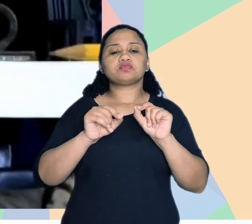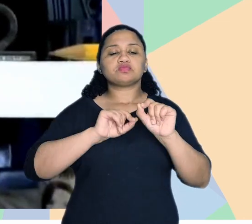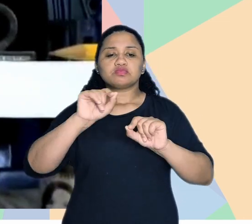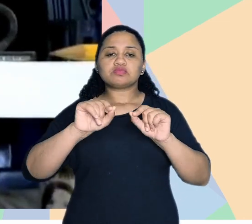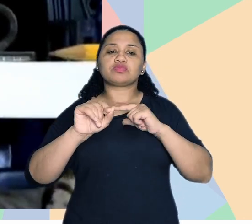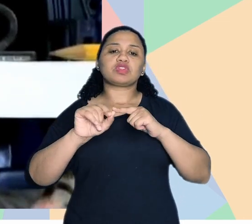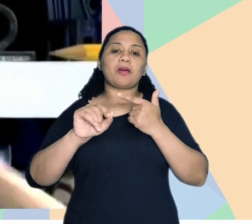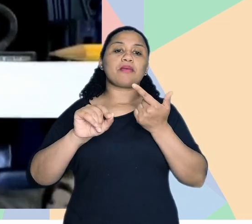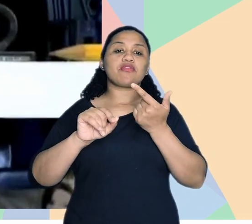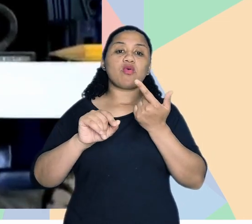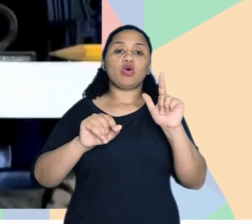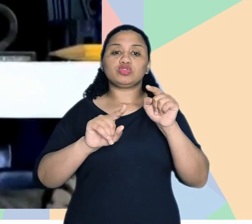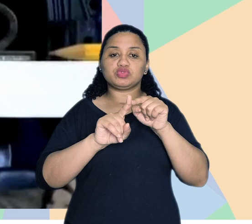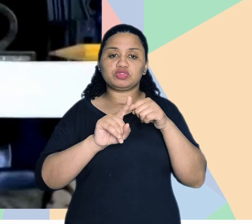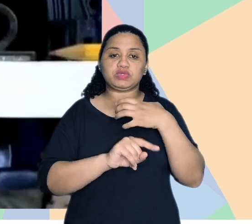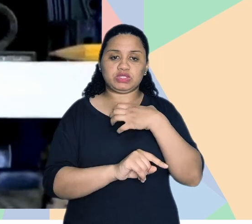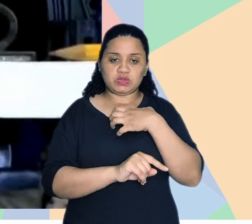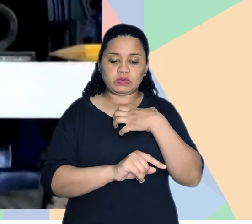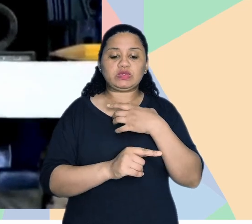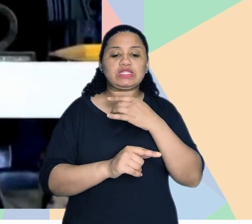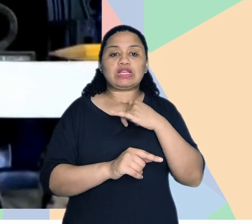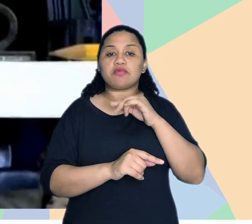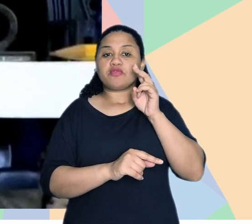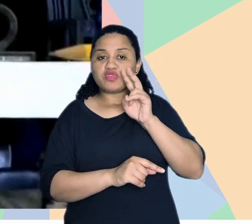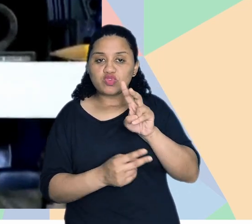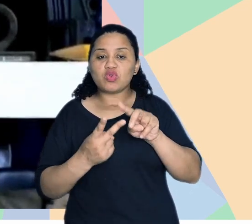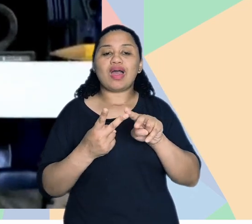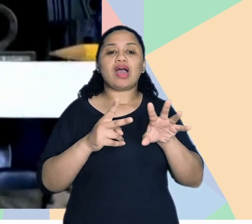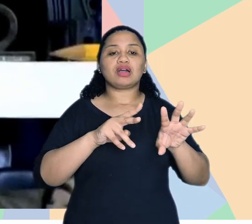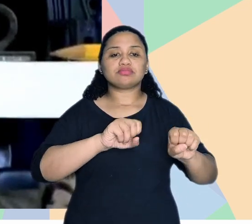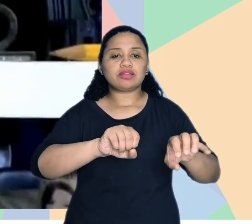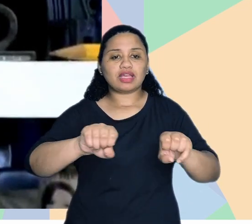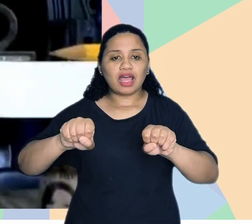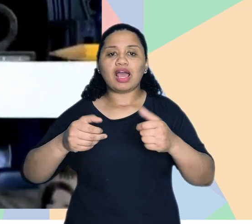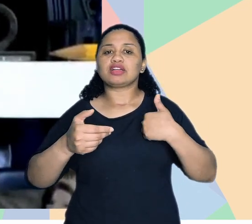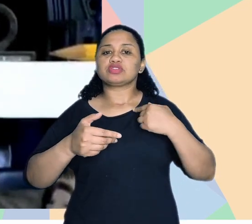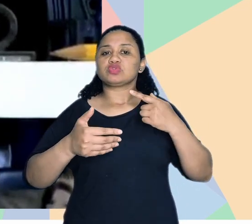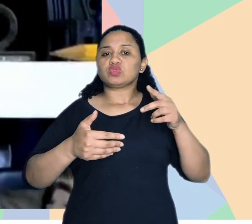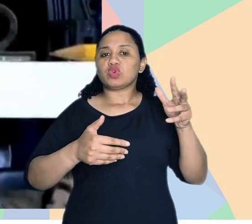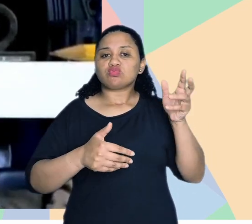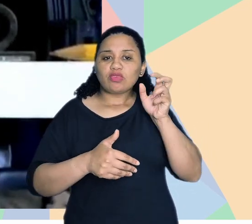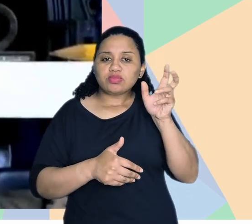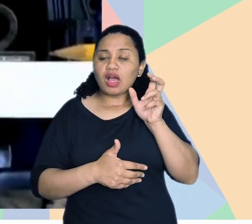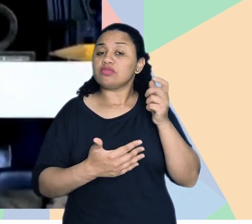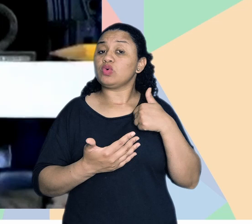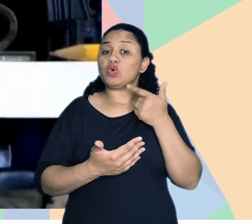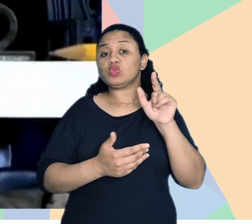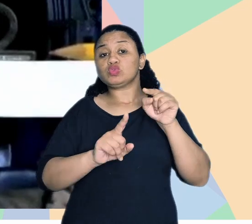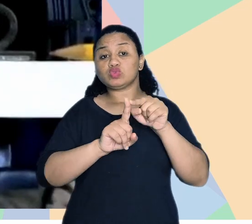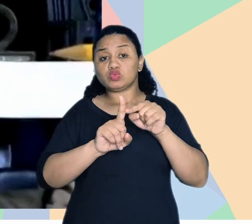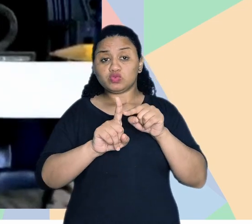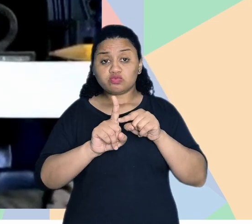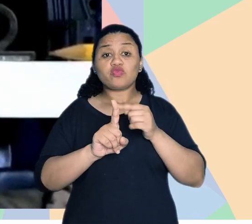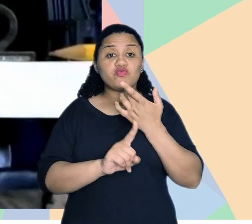trabalha por mais de um canal sensorial, então, de forma visual, de forma tátil, de forma sonora, né? De outras